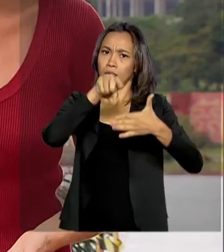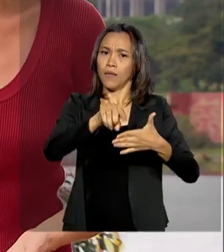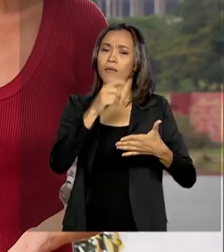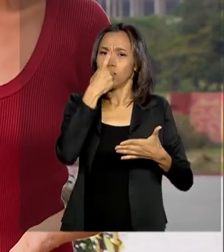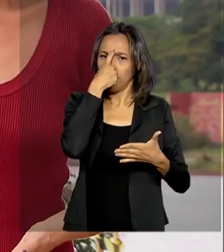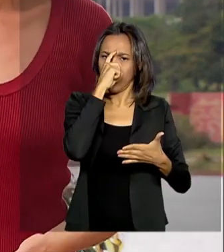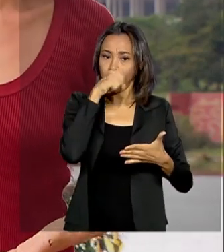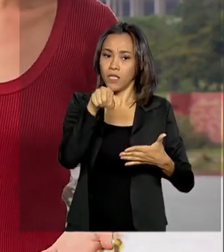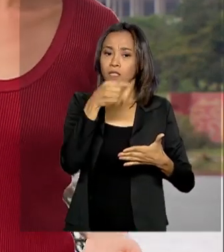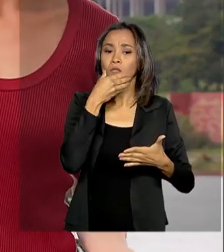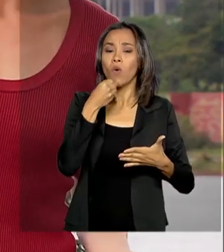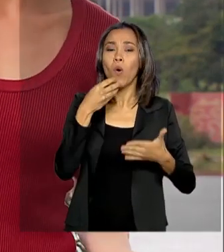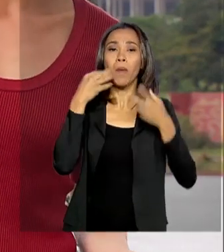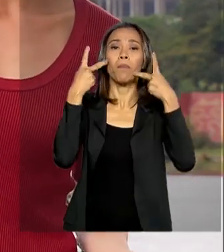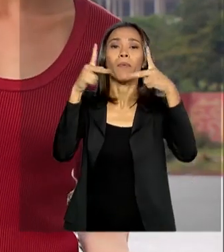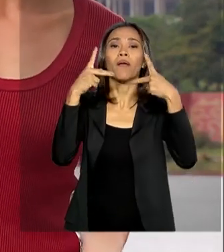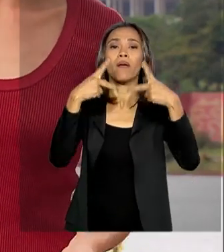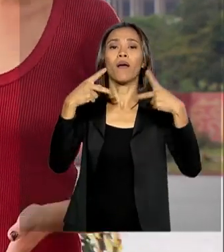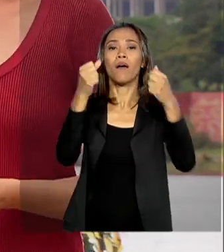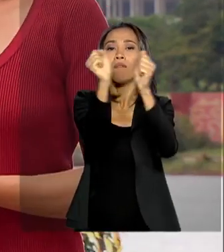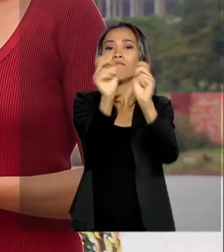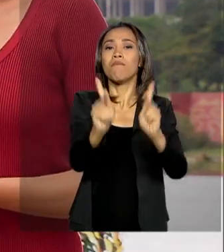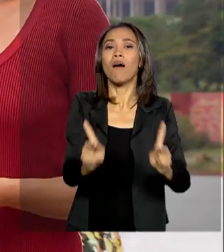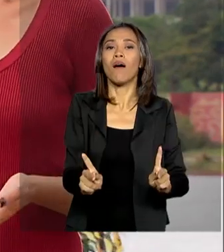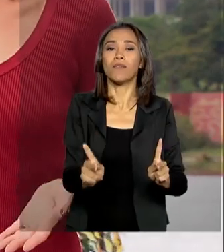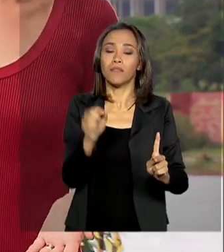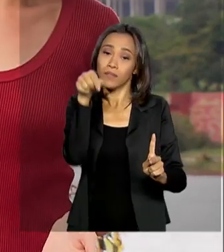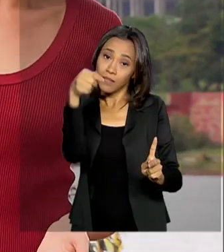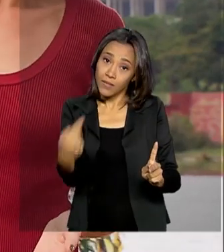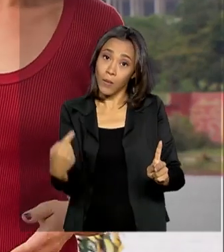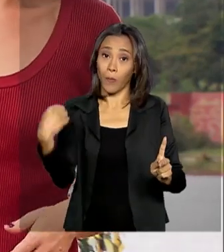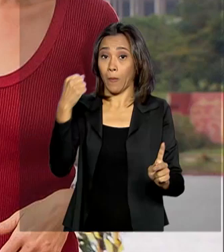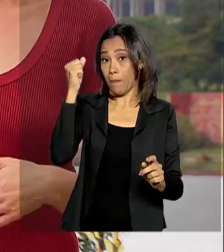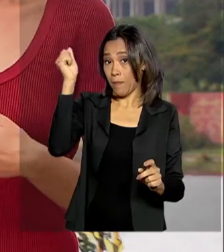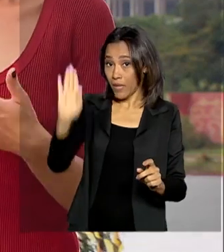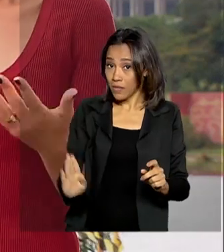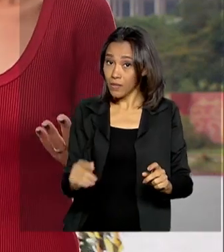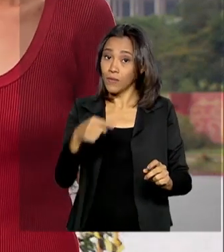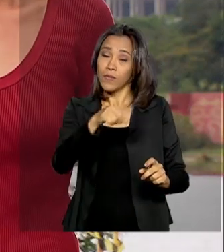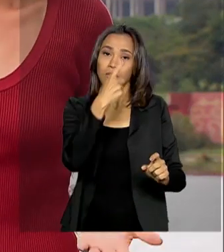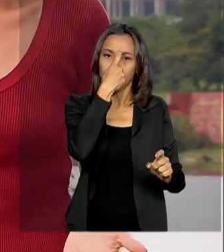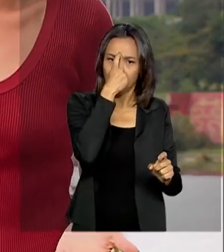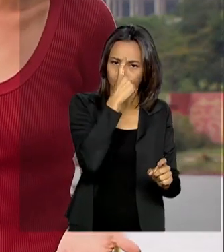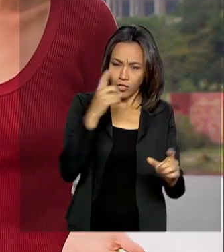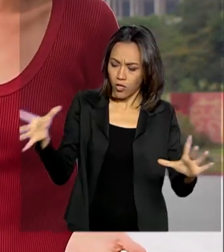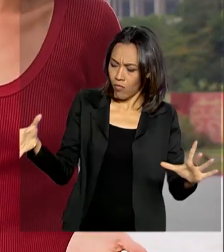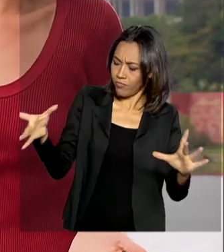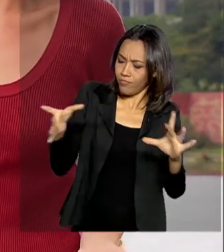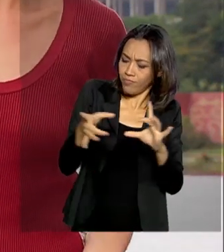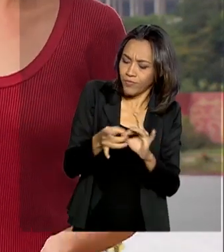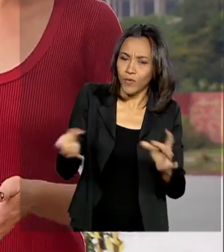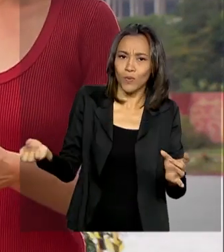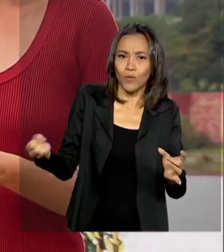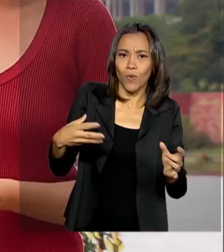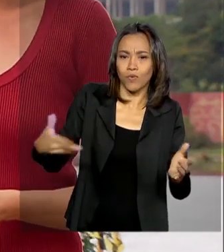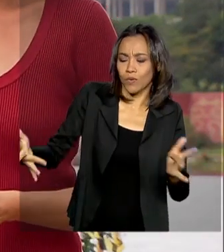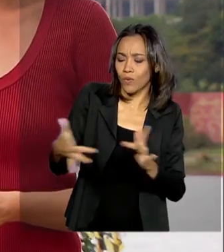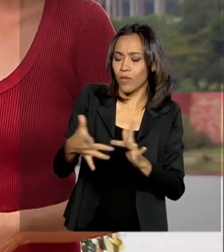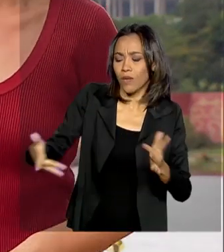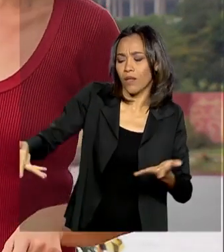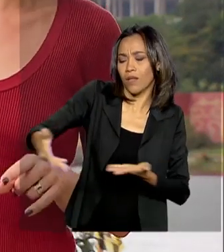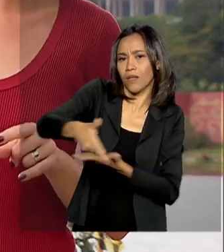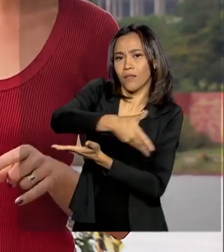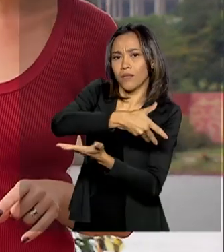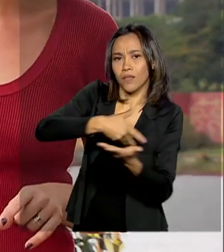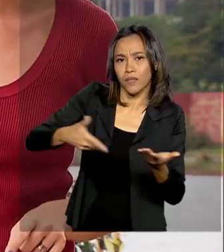a paz. Um sinal da aproximação entre Brasil e Índia e também o início de novas relações que podem se ampliar